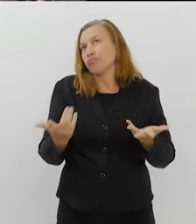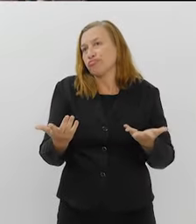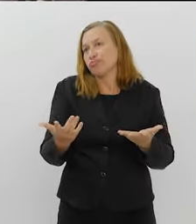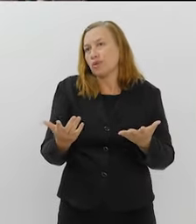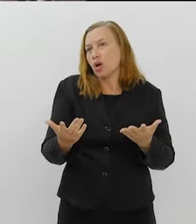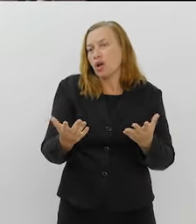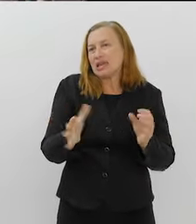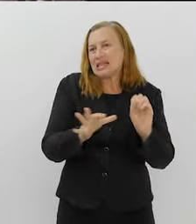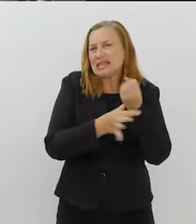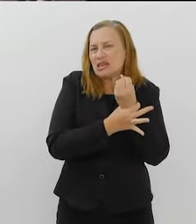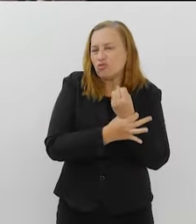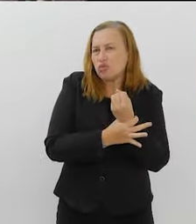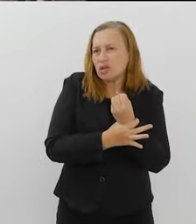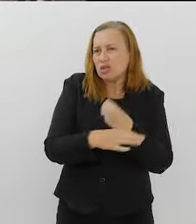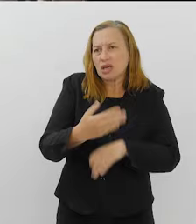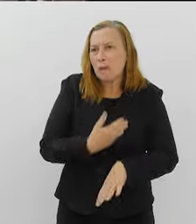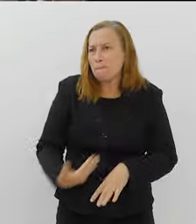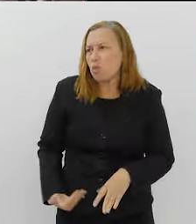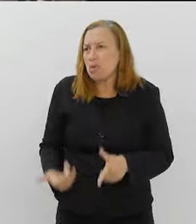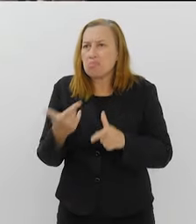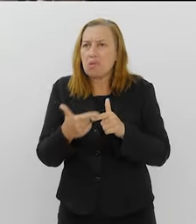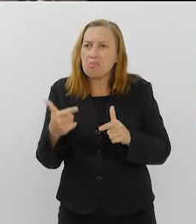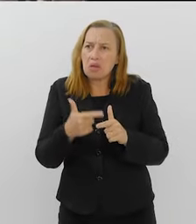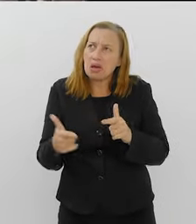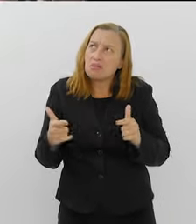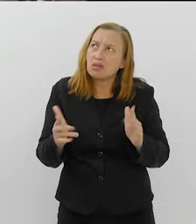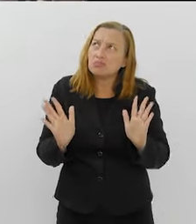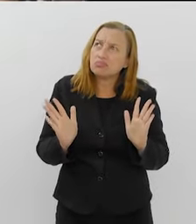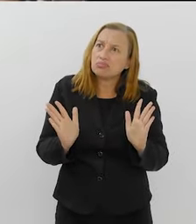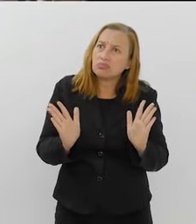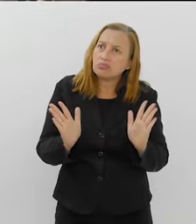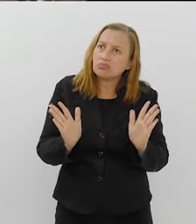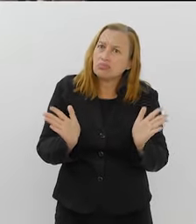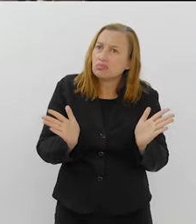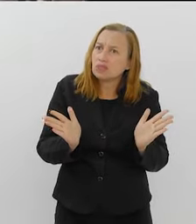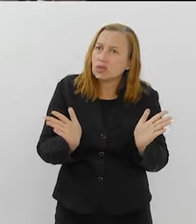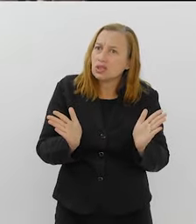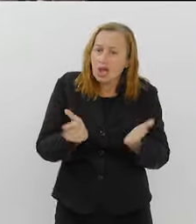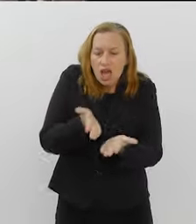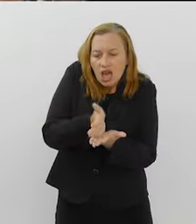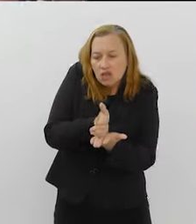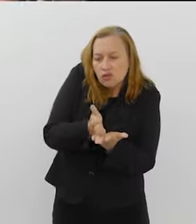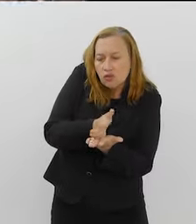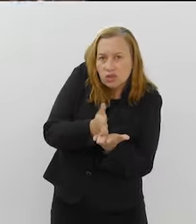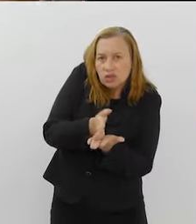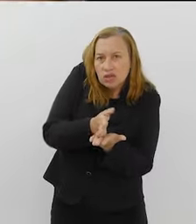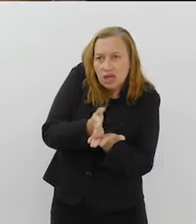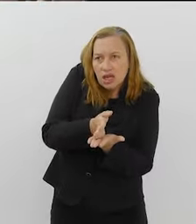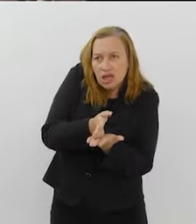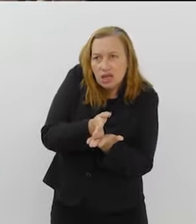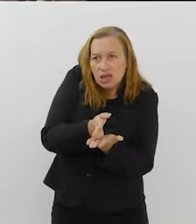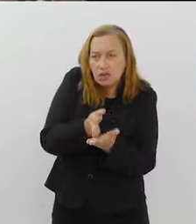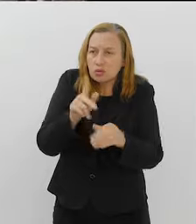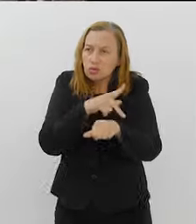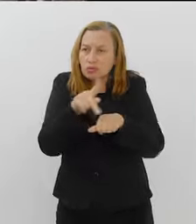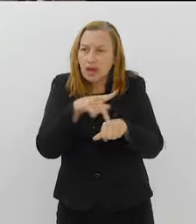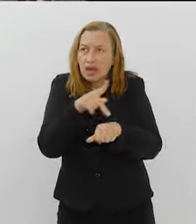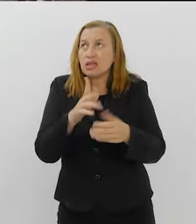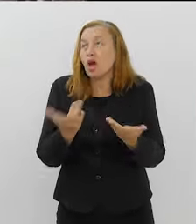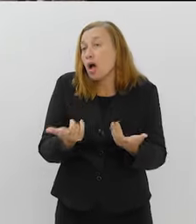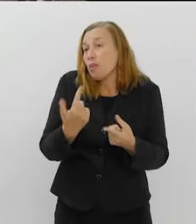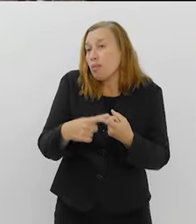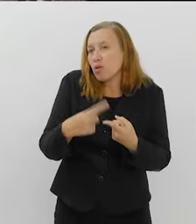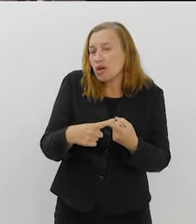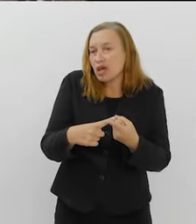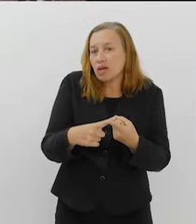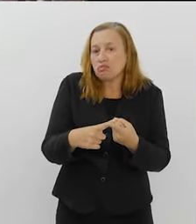segurança pública é as fronteiras de onde está vindo, porque a cocaína vem